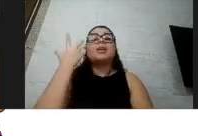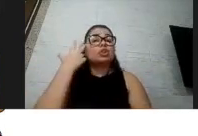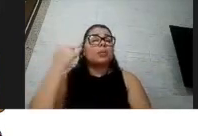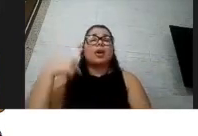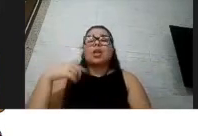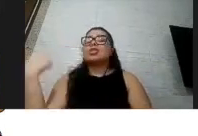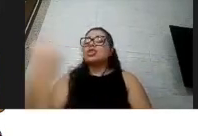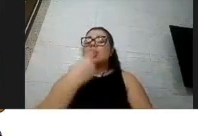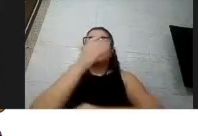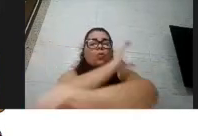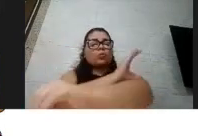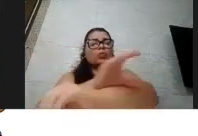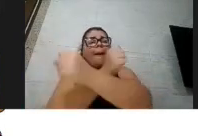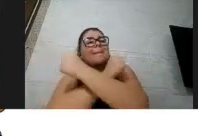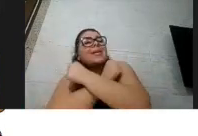né, abraçar,